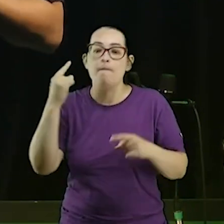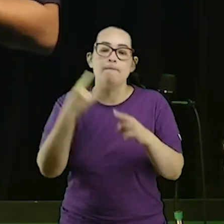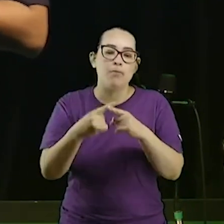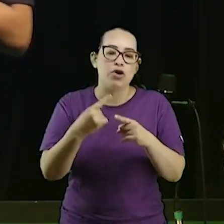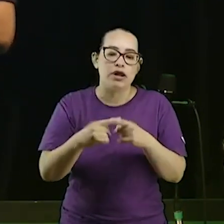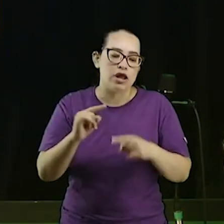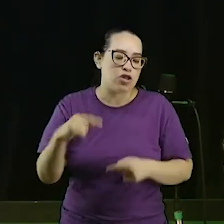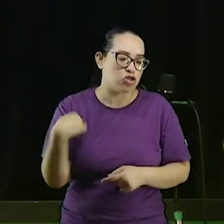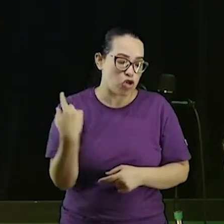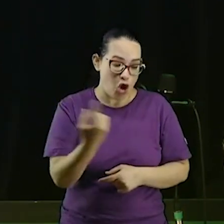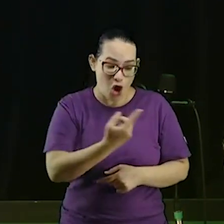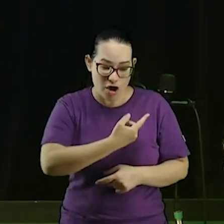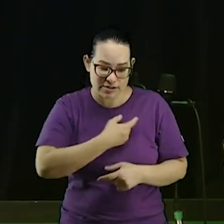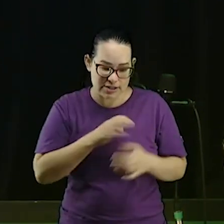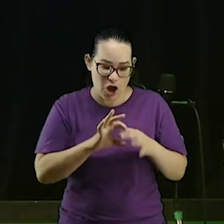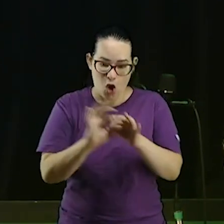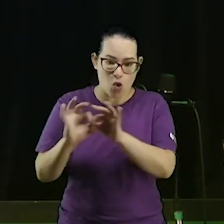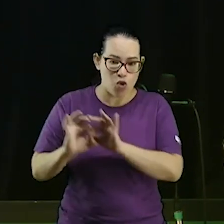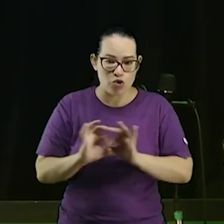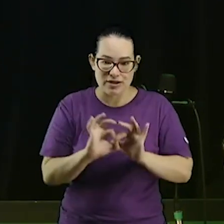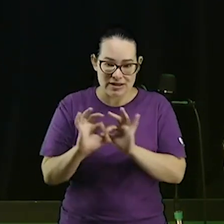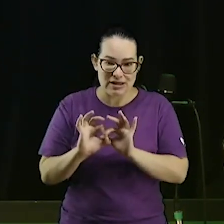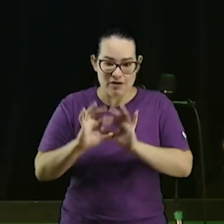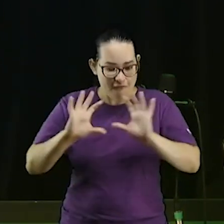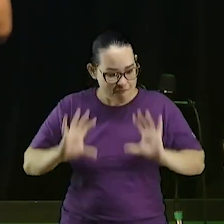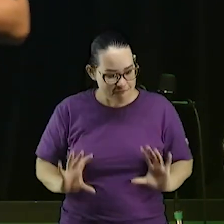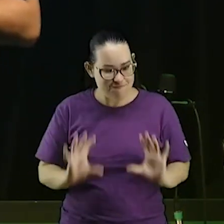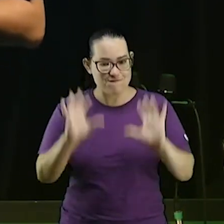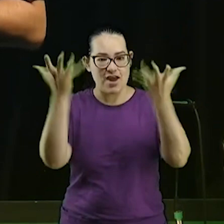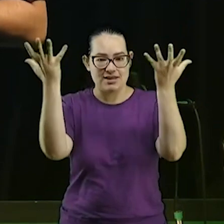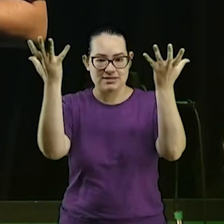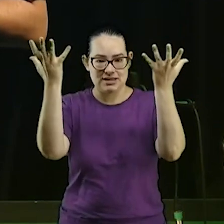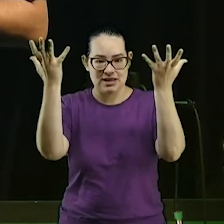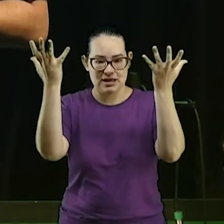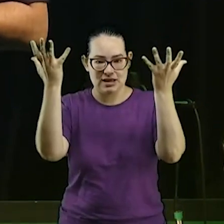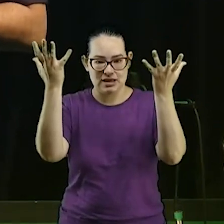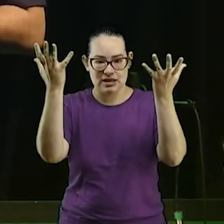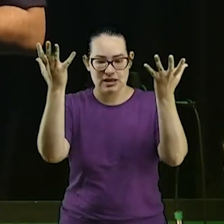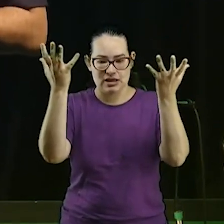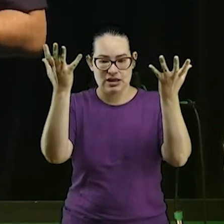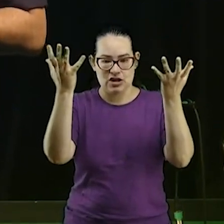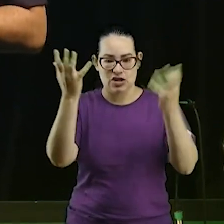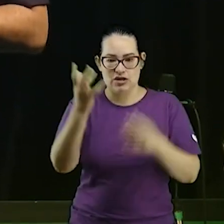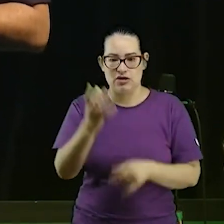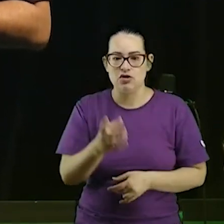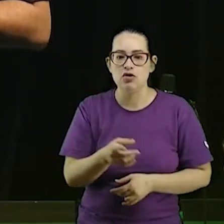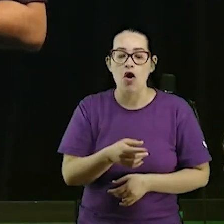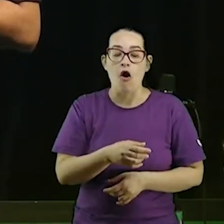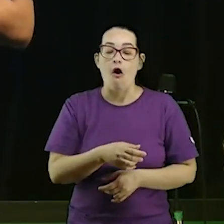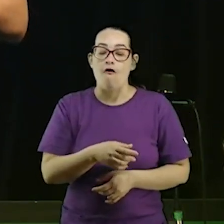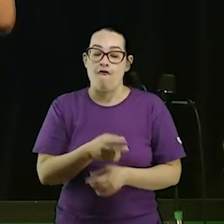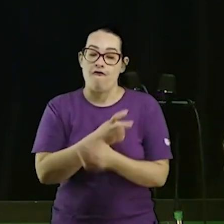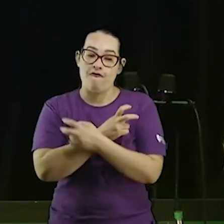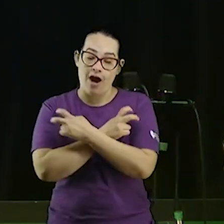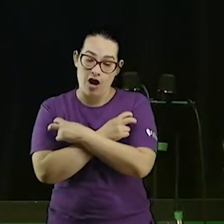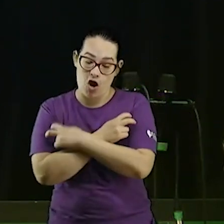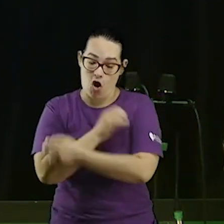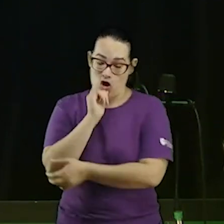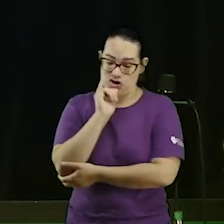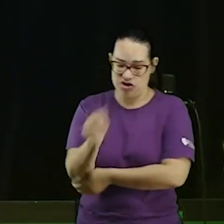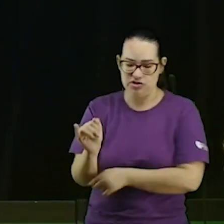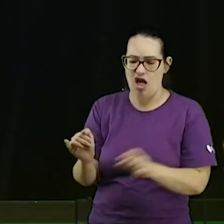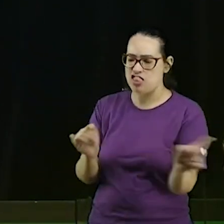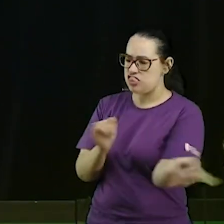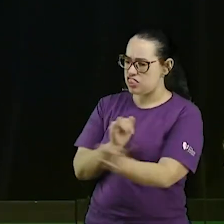festa ao senhor disse os faraó de forma alguma só os